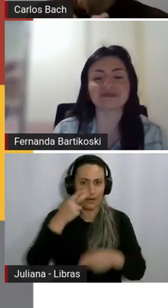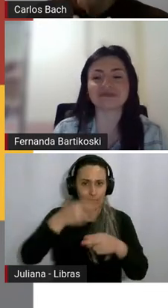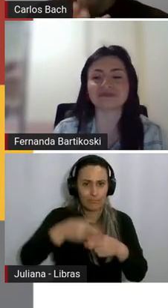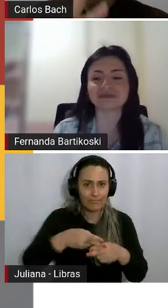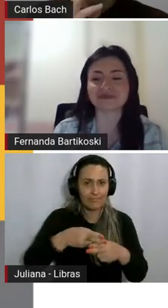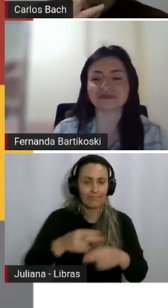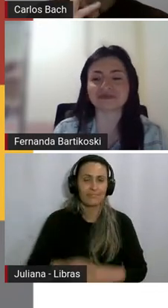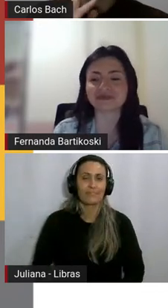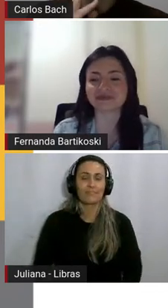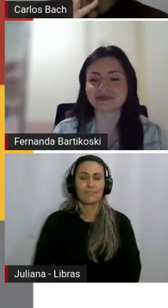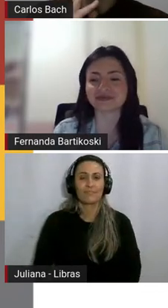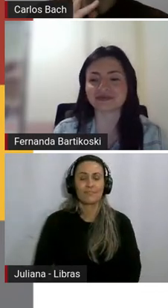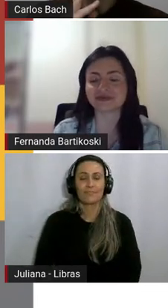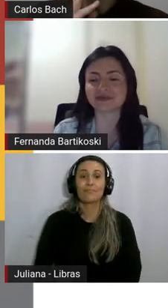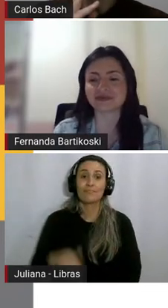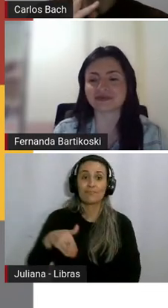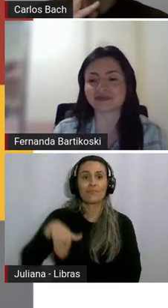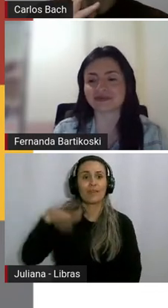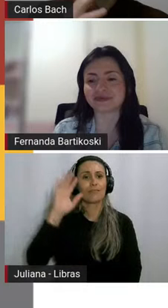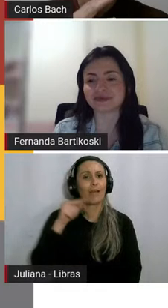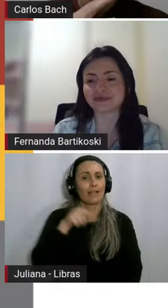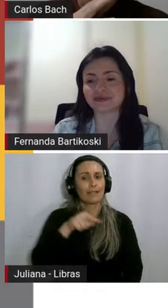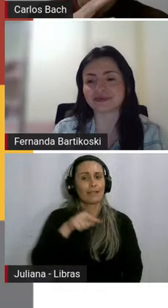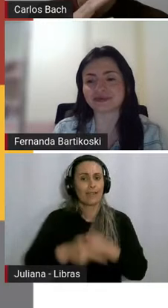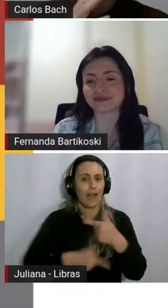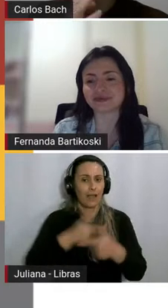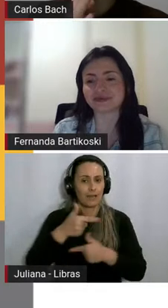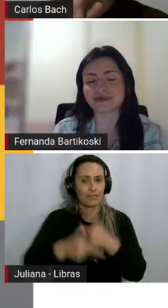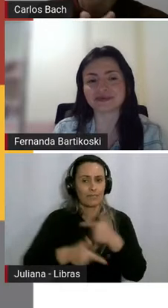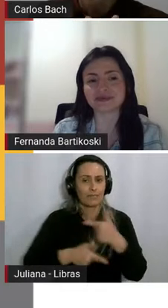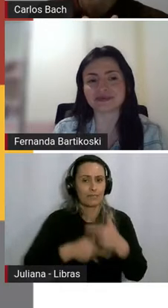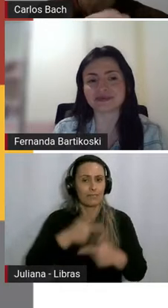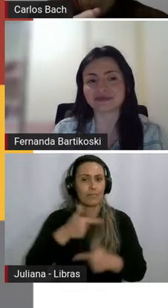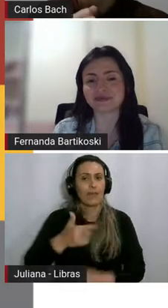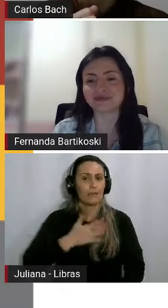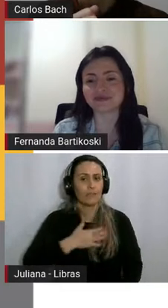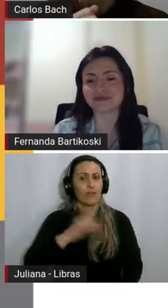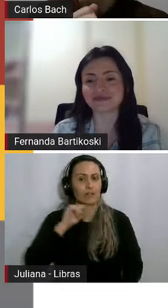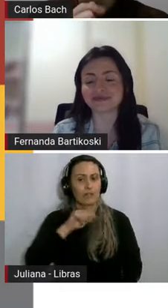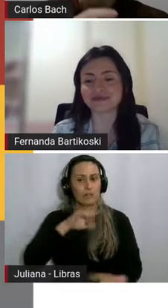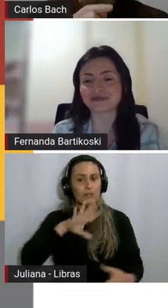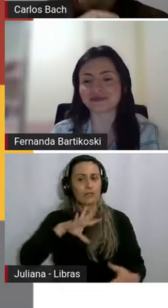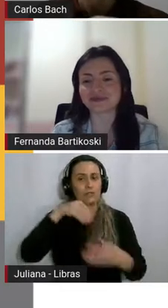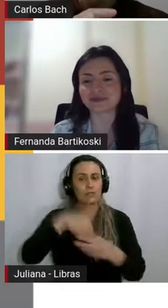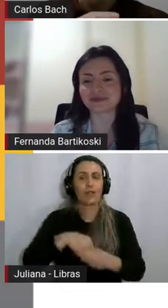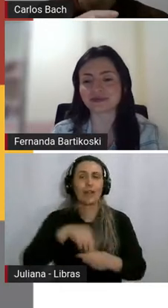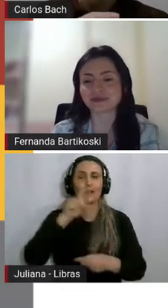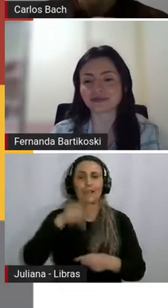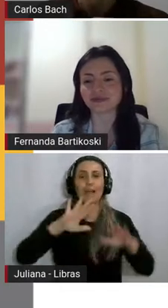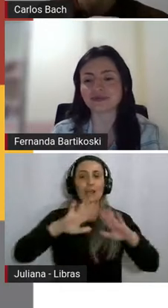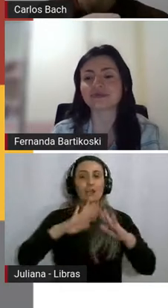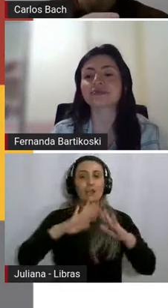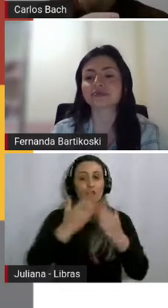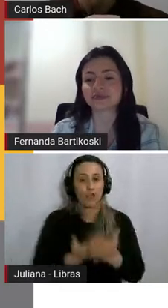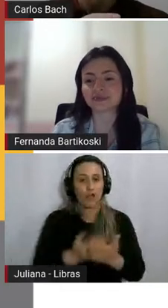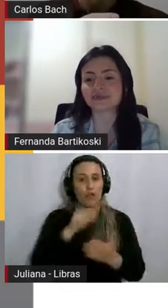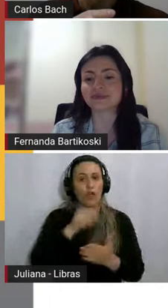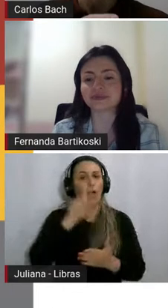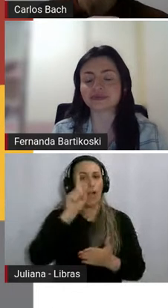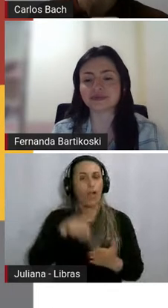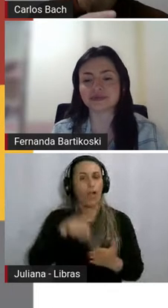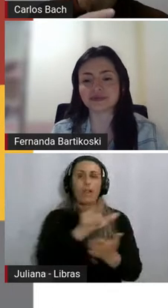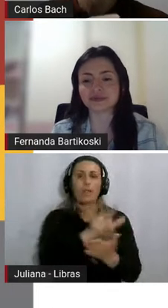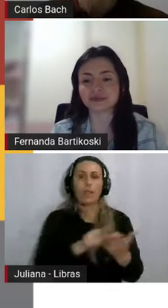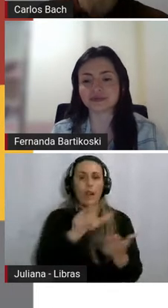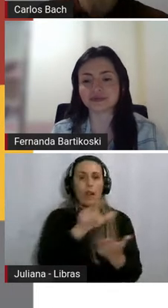trabalho mais significativo na EEMAT é a leitura de obras literárias e produção